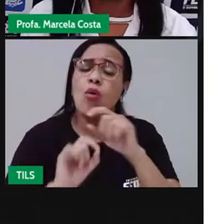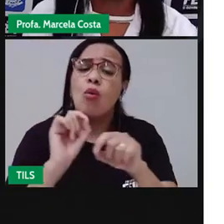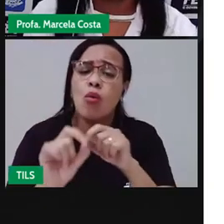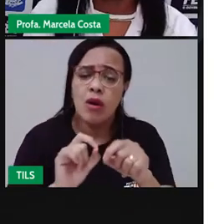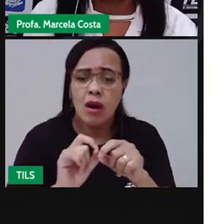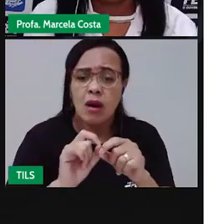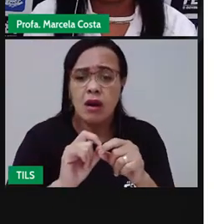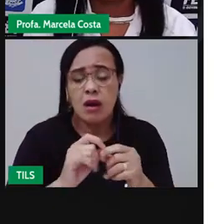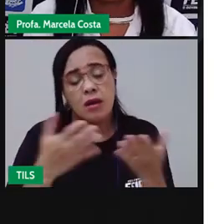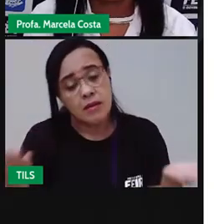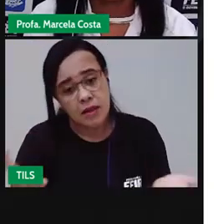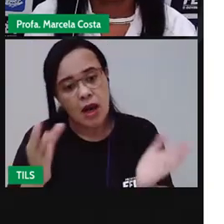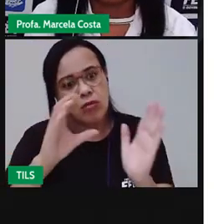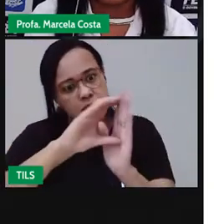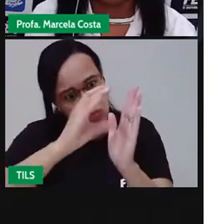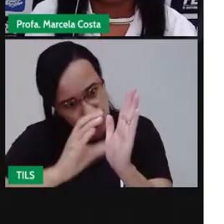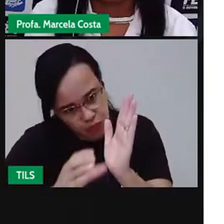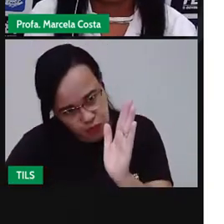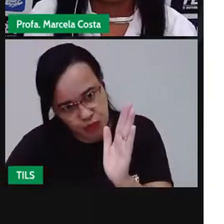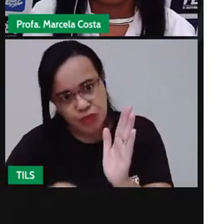entre outras características.